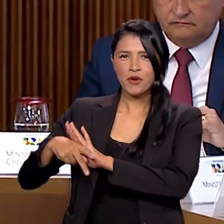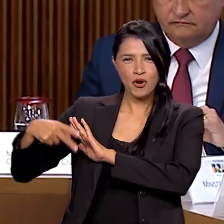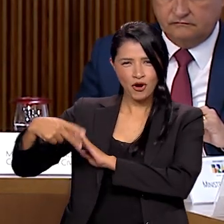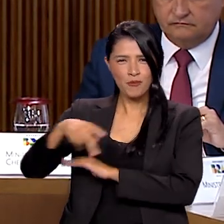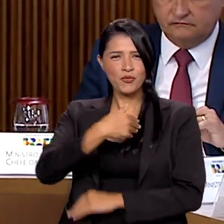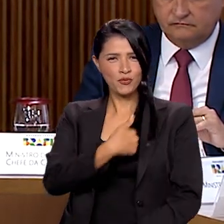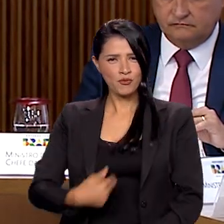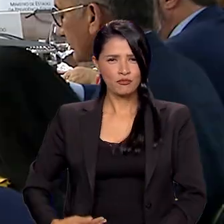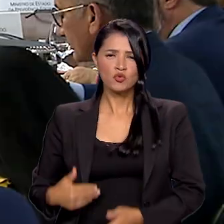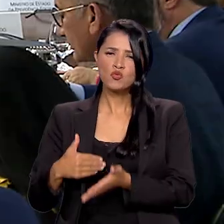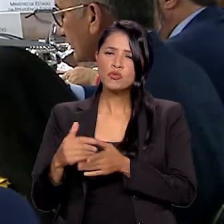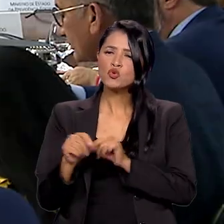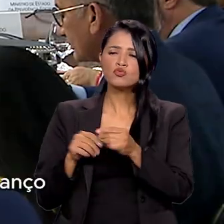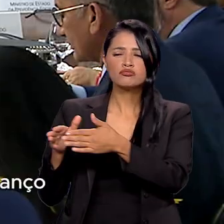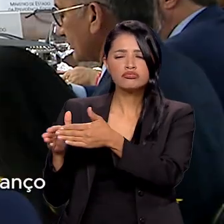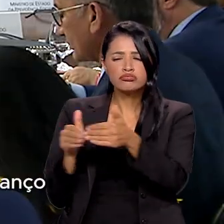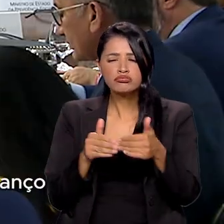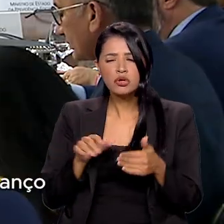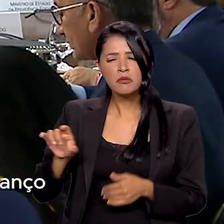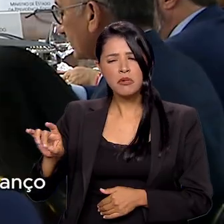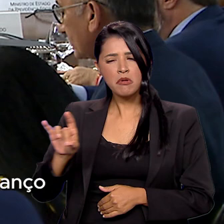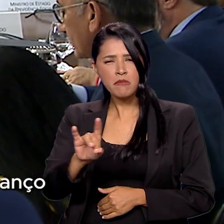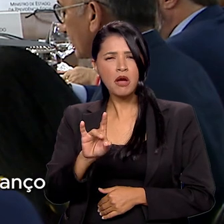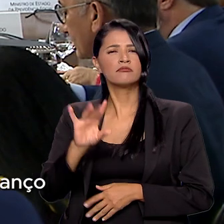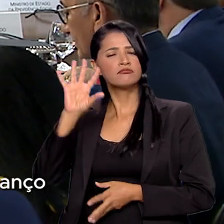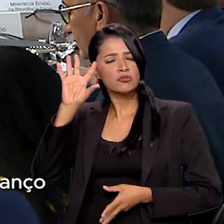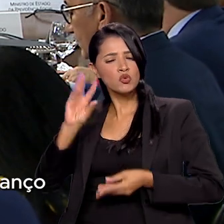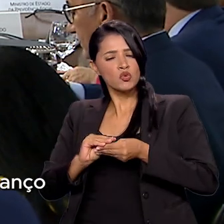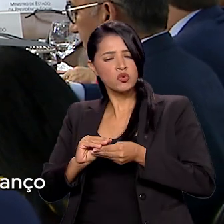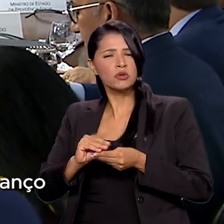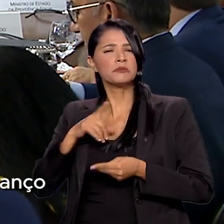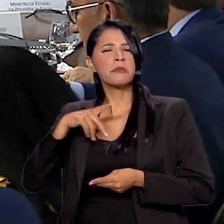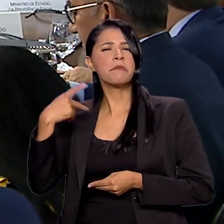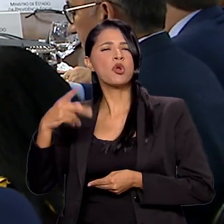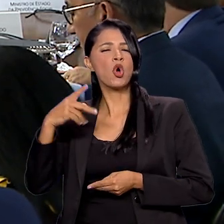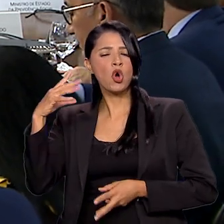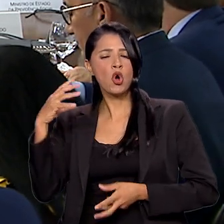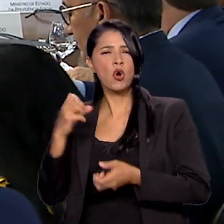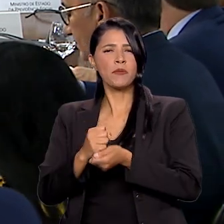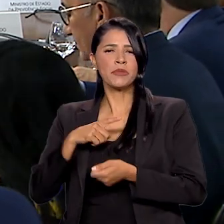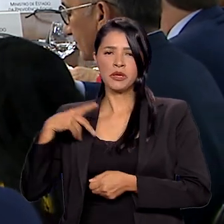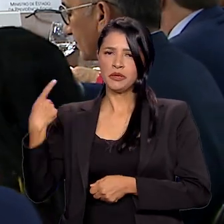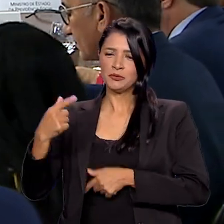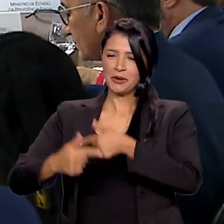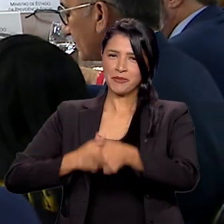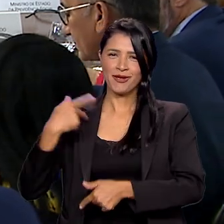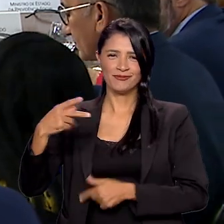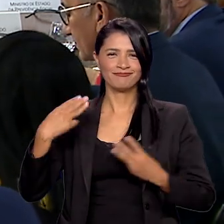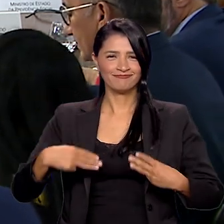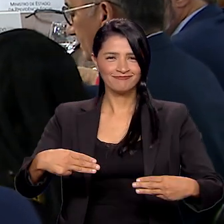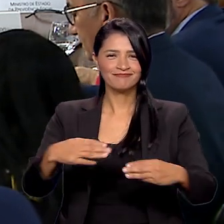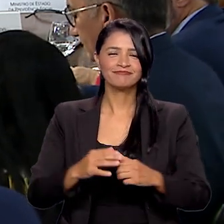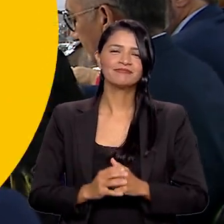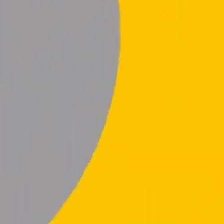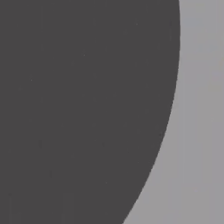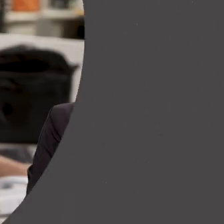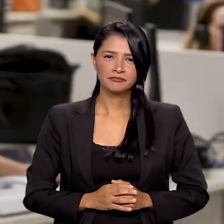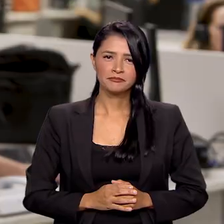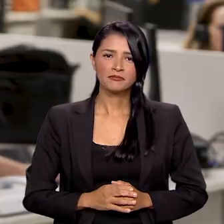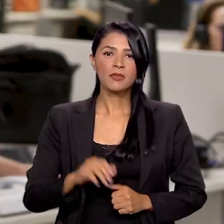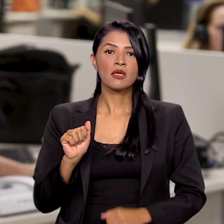governo. Ele iniciou o encontro pedindo para que cada ministro fizesse um balanço das ações de suas pastas.